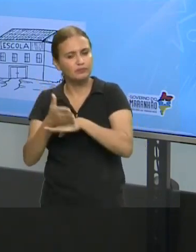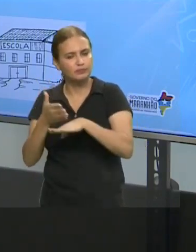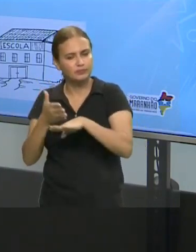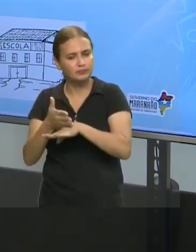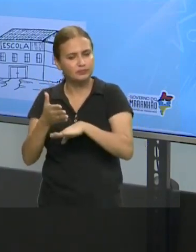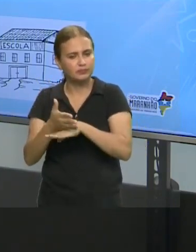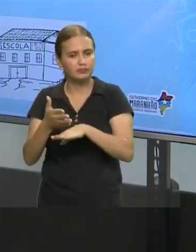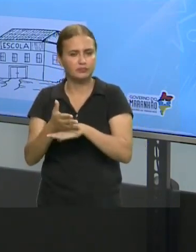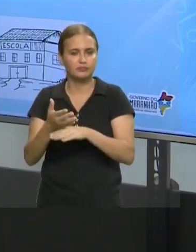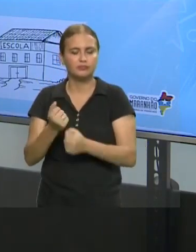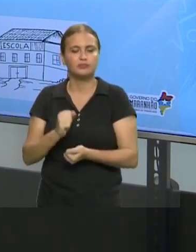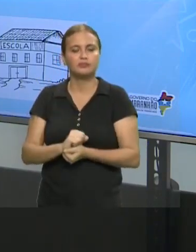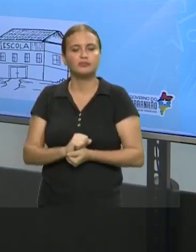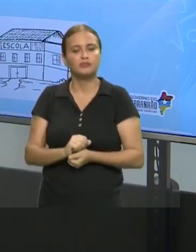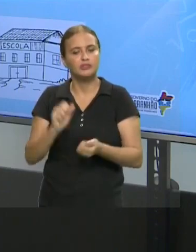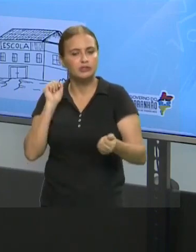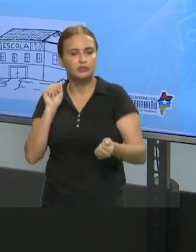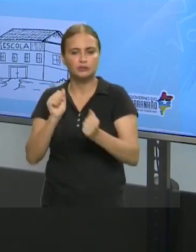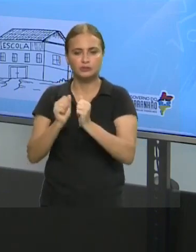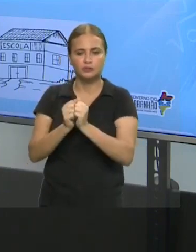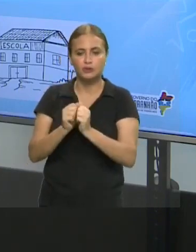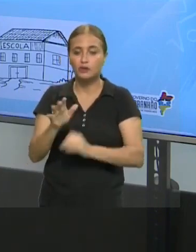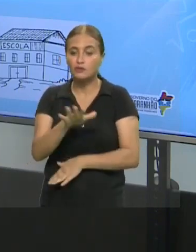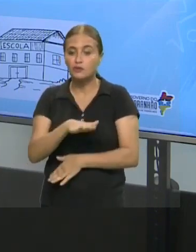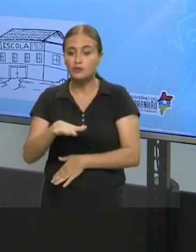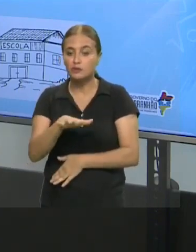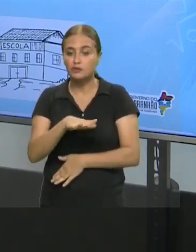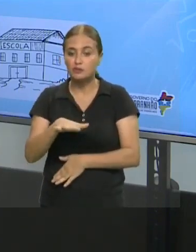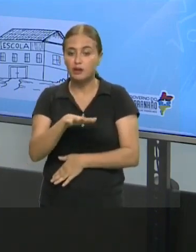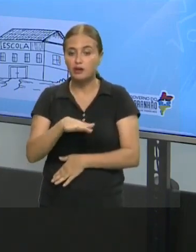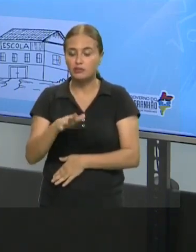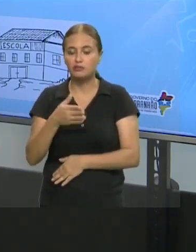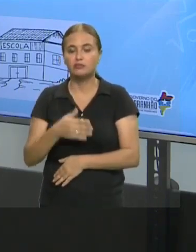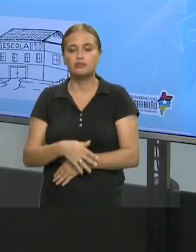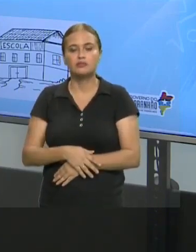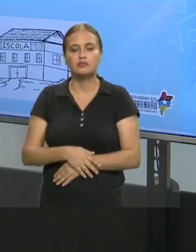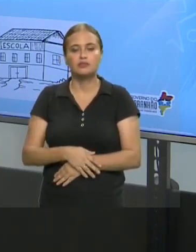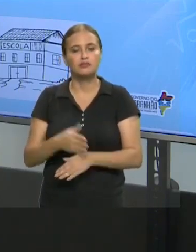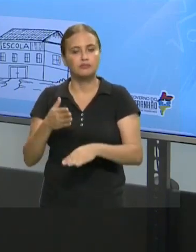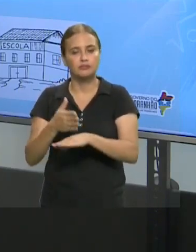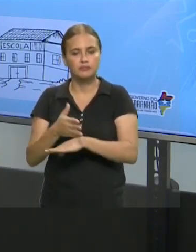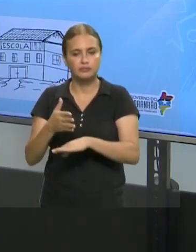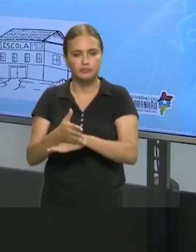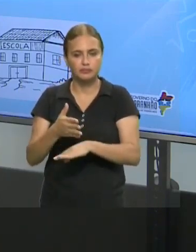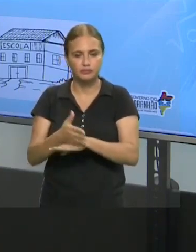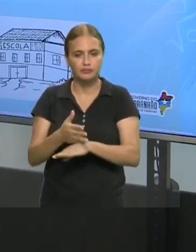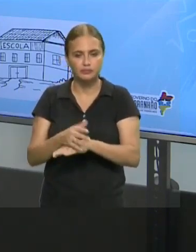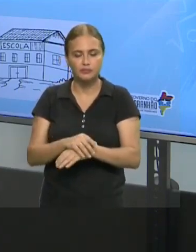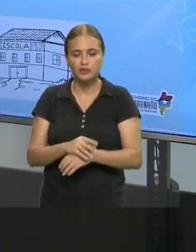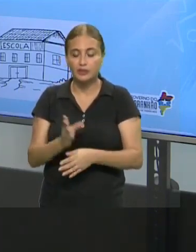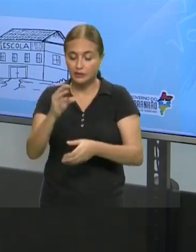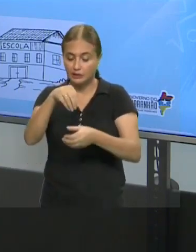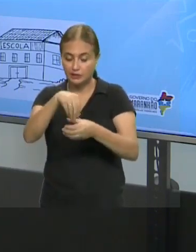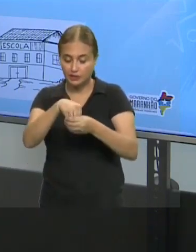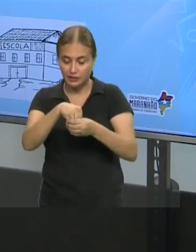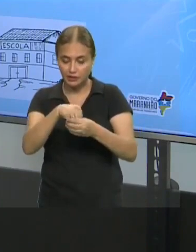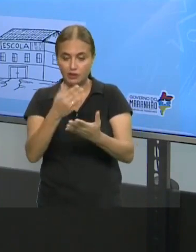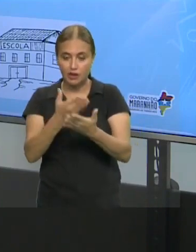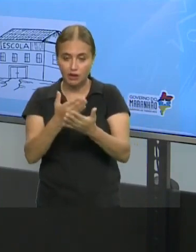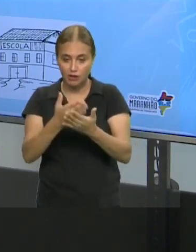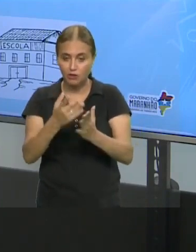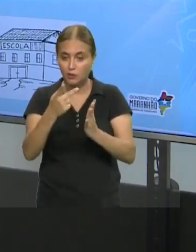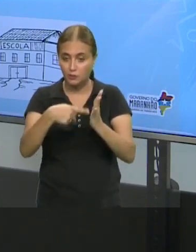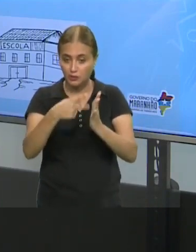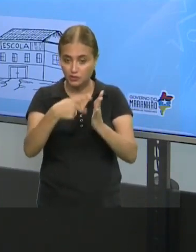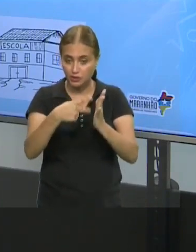forma parte. Esses são os espaços que nós ocupamos. E dentro da aula de Projetos de Vida e já indo para o